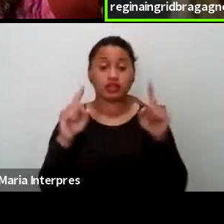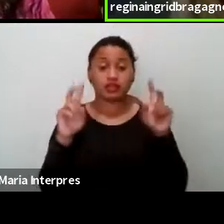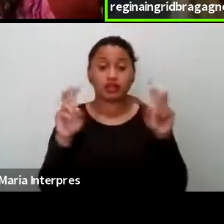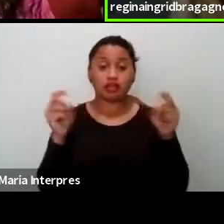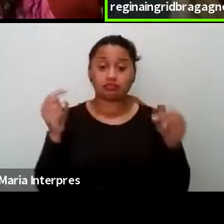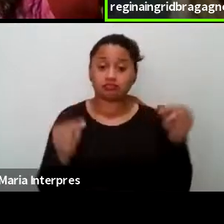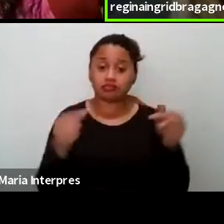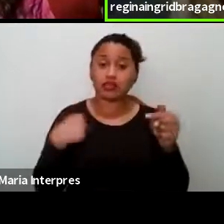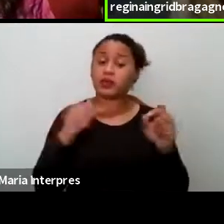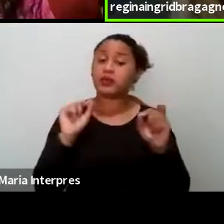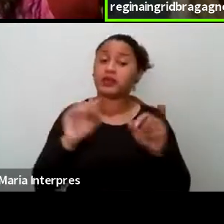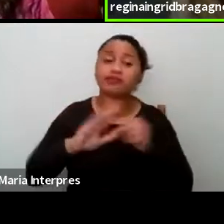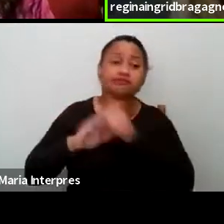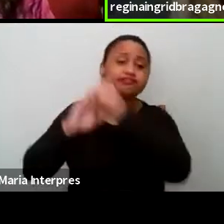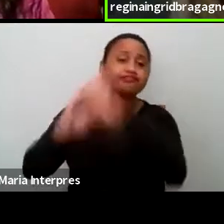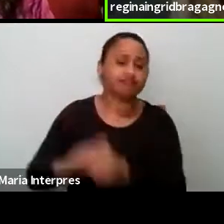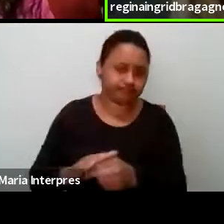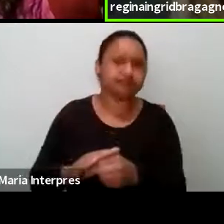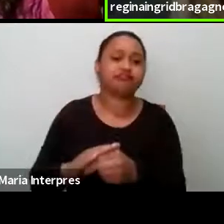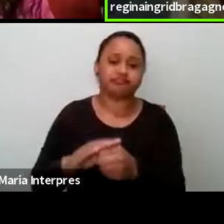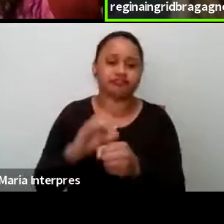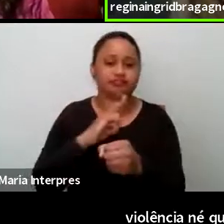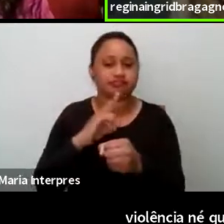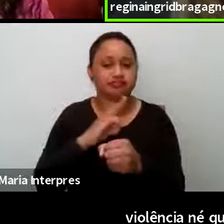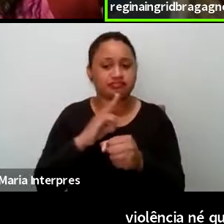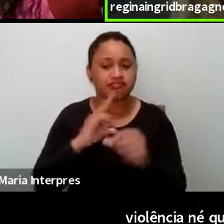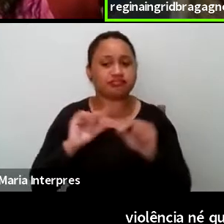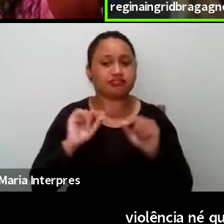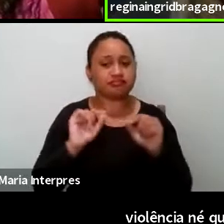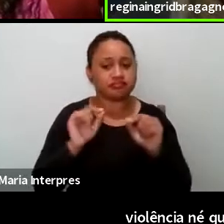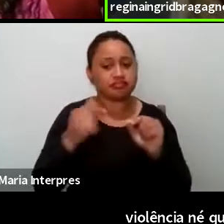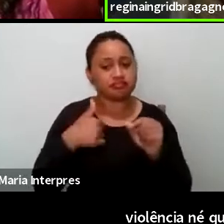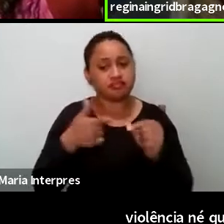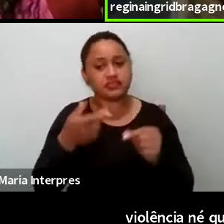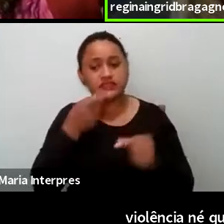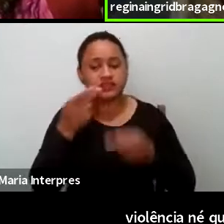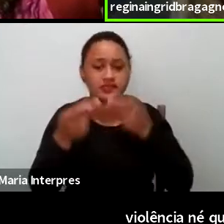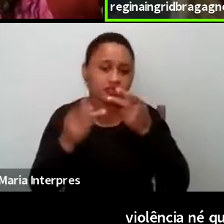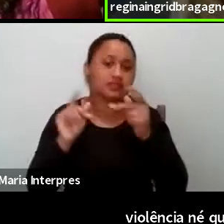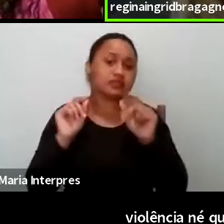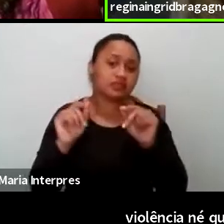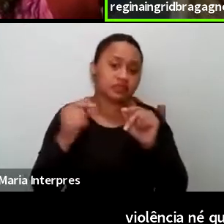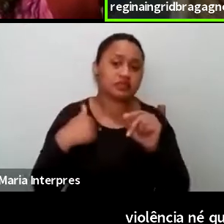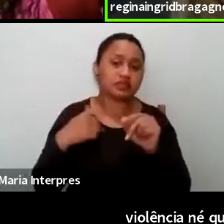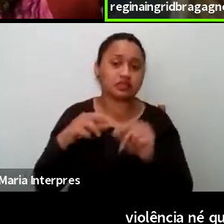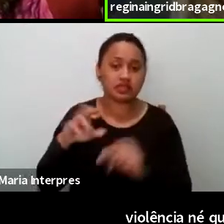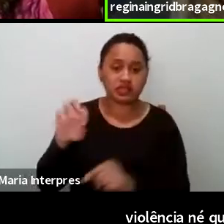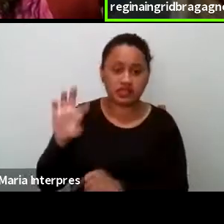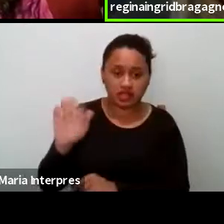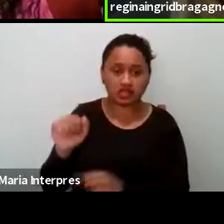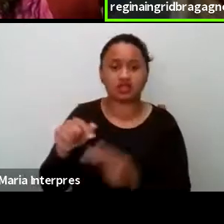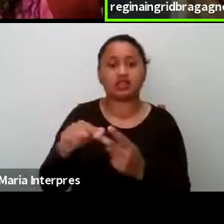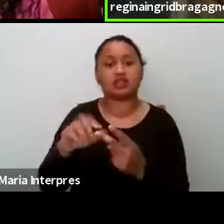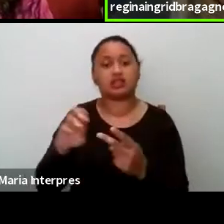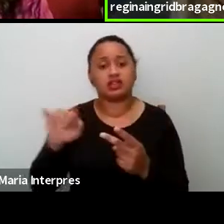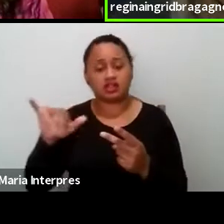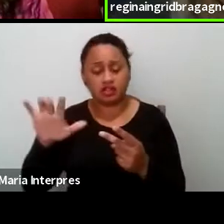silêncio, né, que você traz. Eu ouvi aí a Raquel, a Rita e esse professor colocam em debate